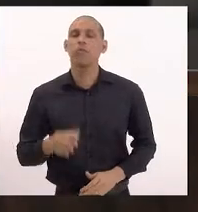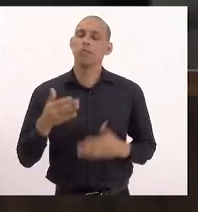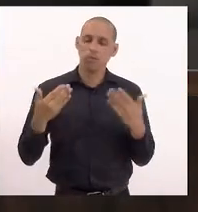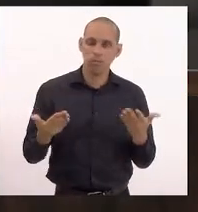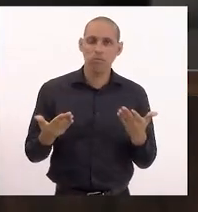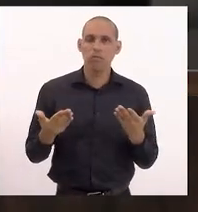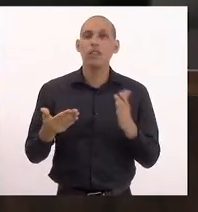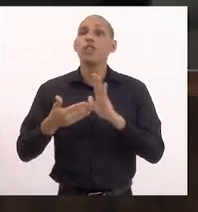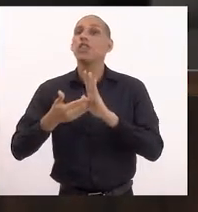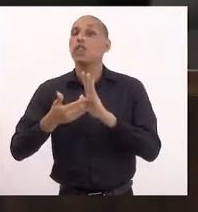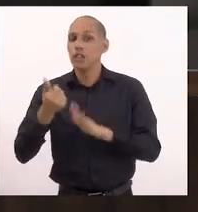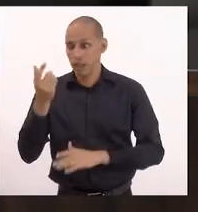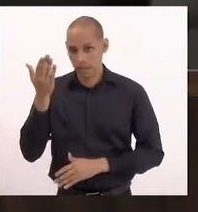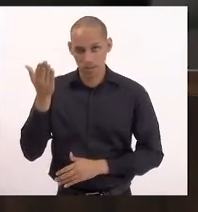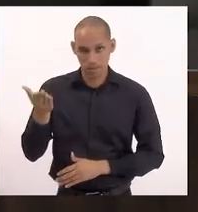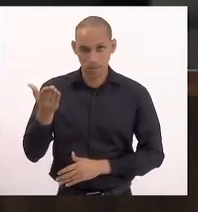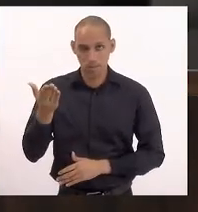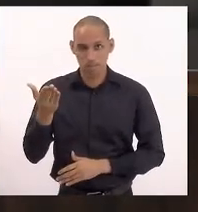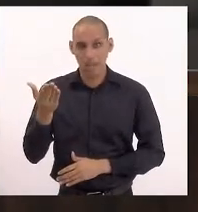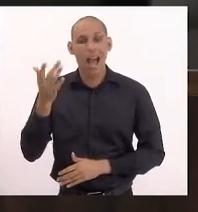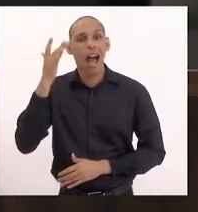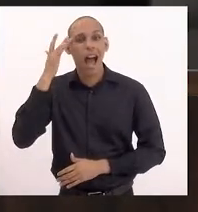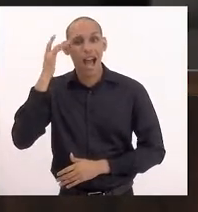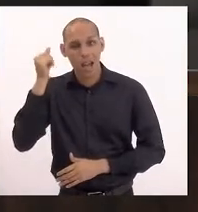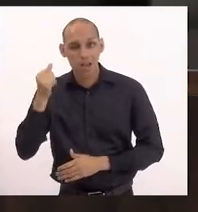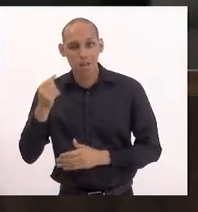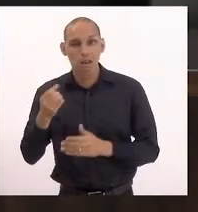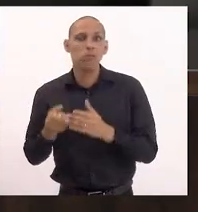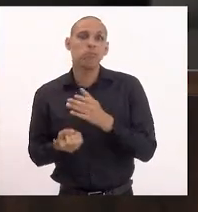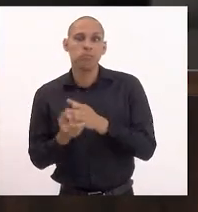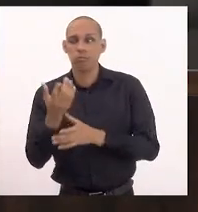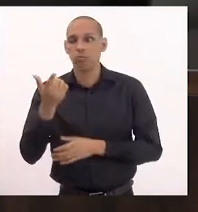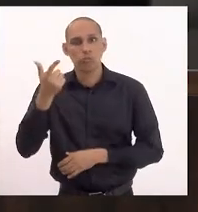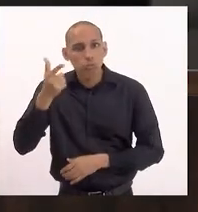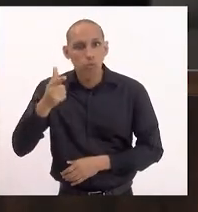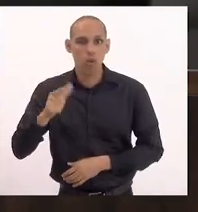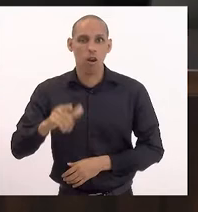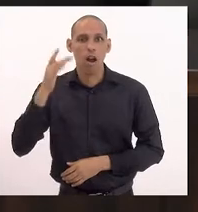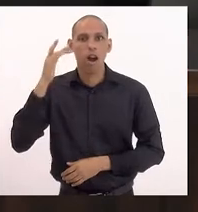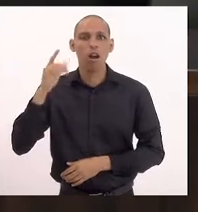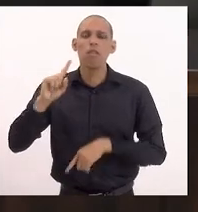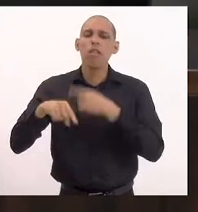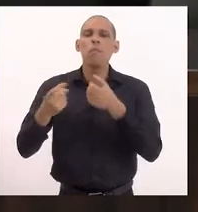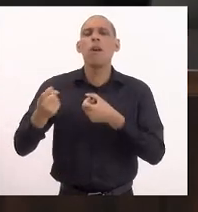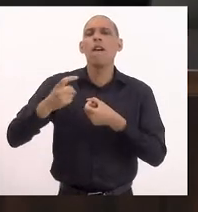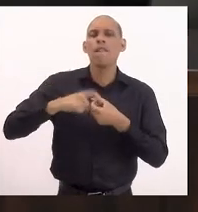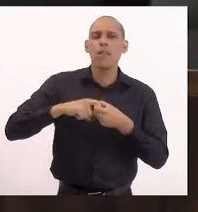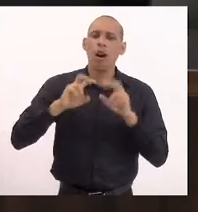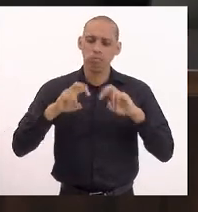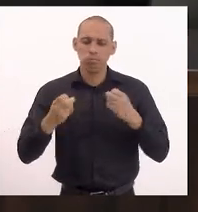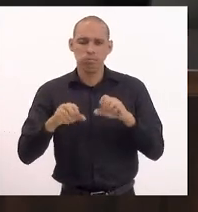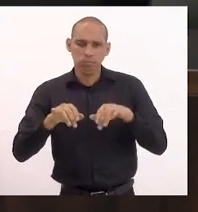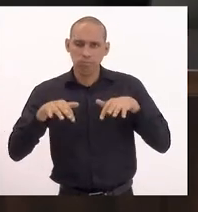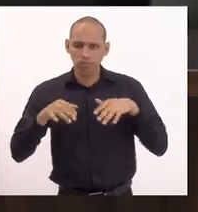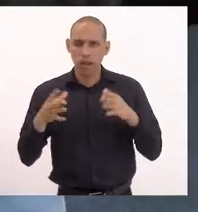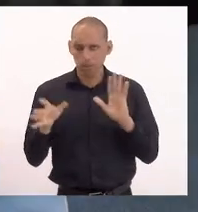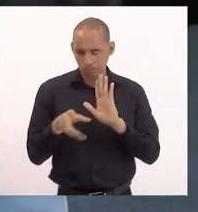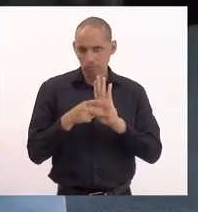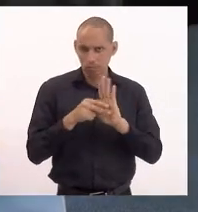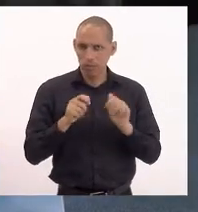mandar, retira esse, república amanhã, vossa excelência faz emendas quando voltar ao plenário. Ok?